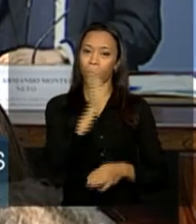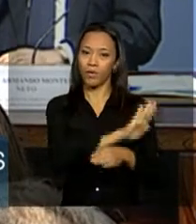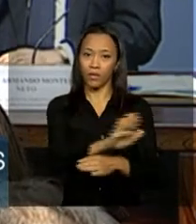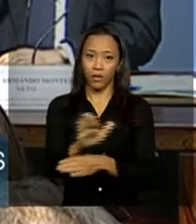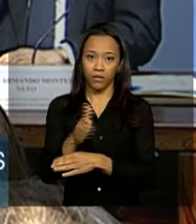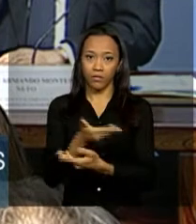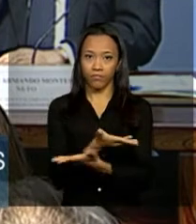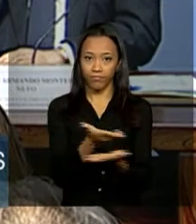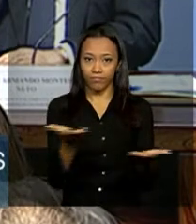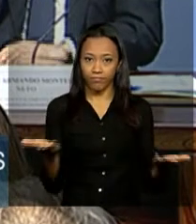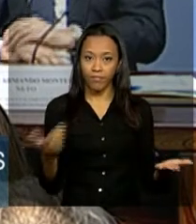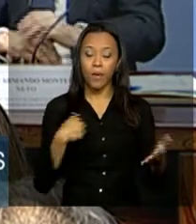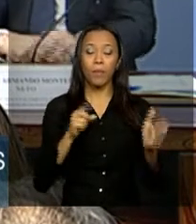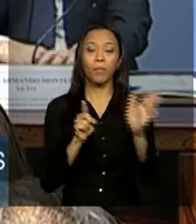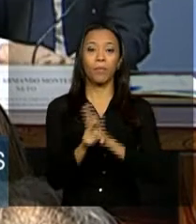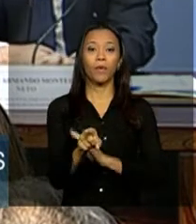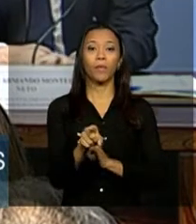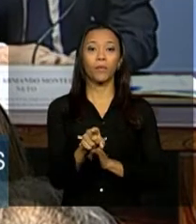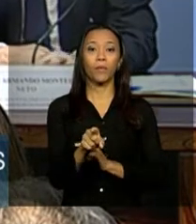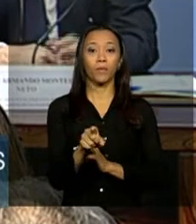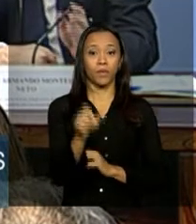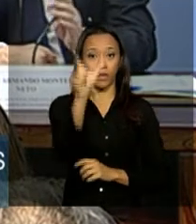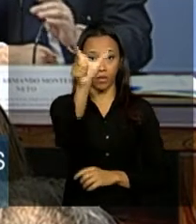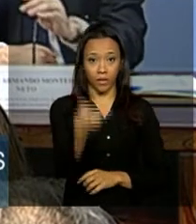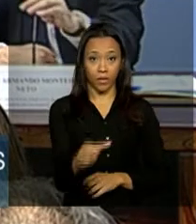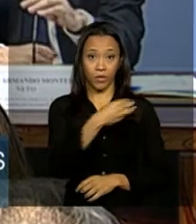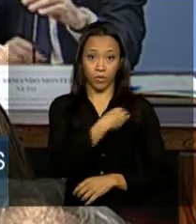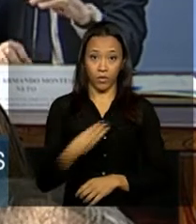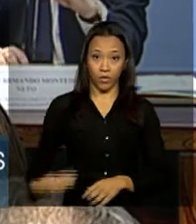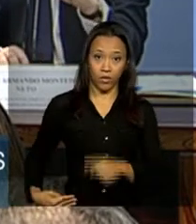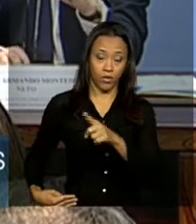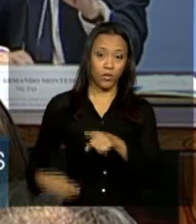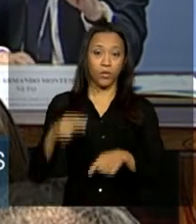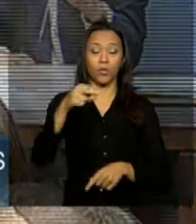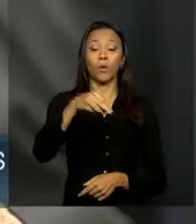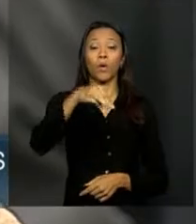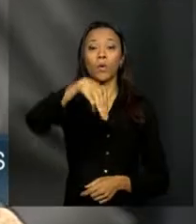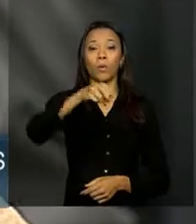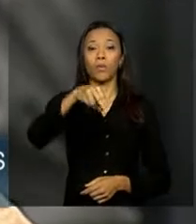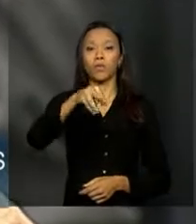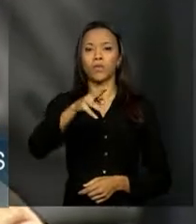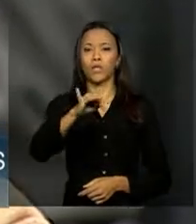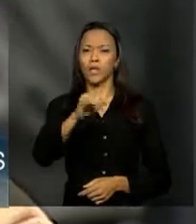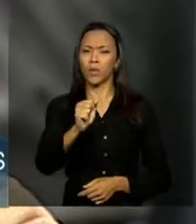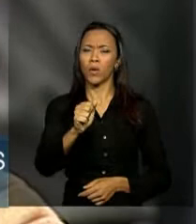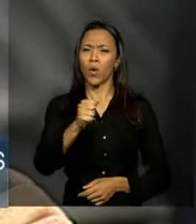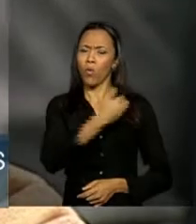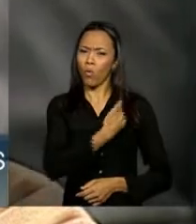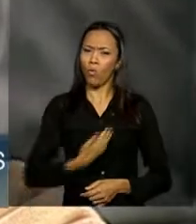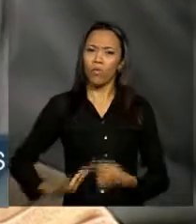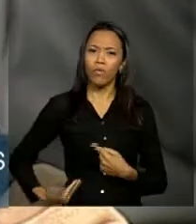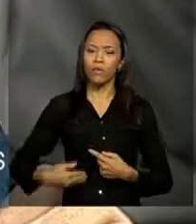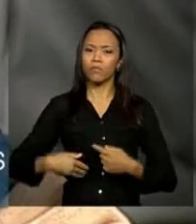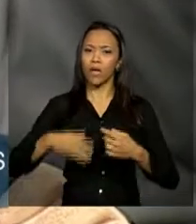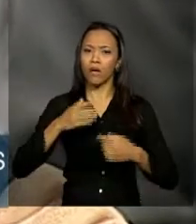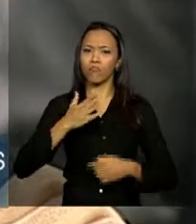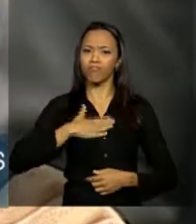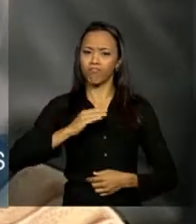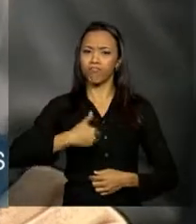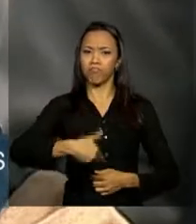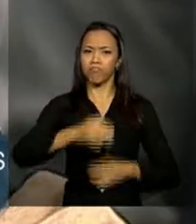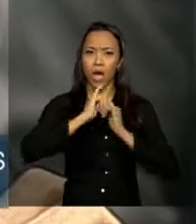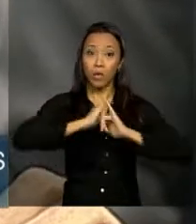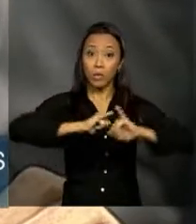pergunta é para o senador, ministro agora, Armando Monteiro Neto. É o seguinte, o governo está para anunciar um plano nacional para